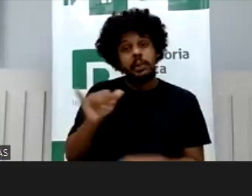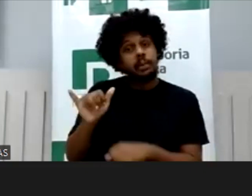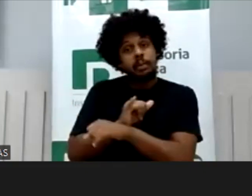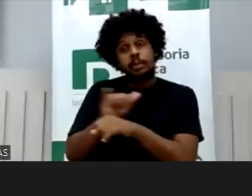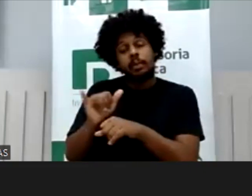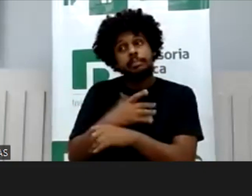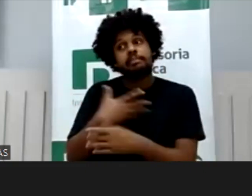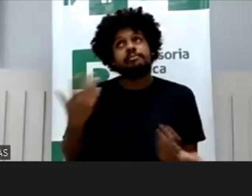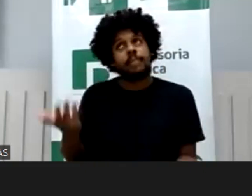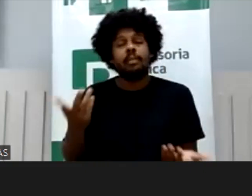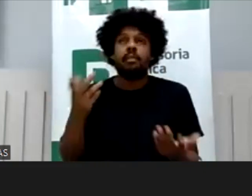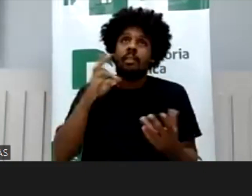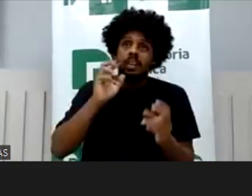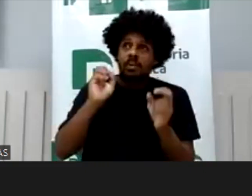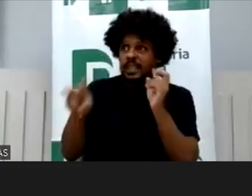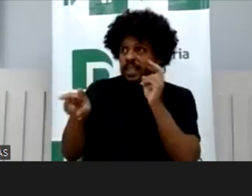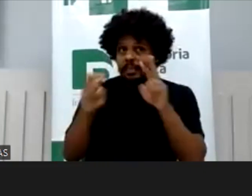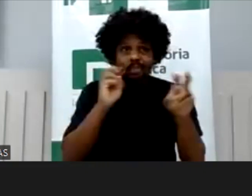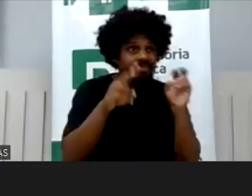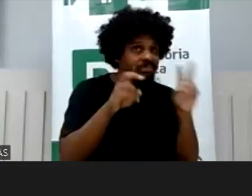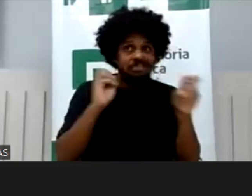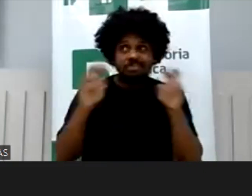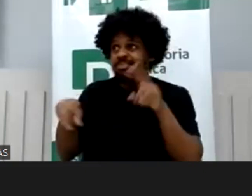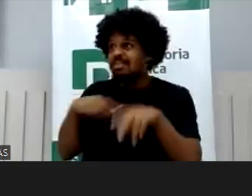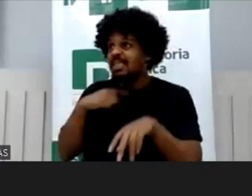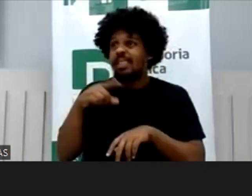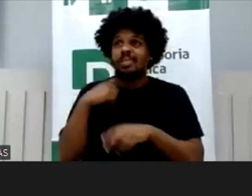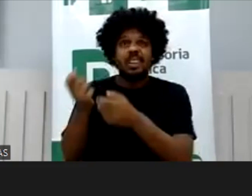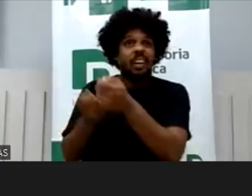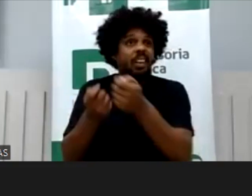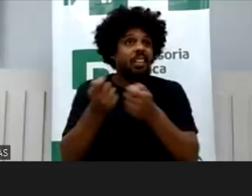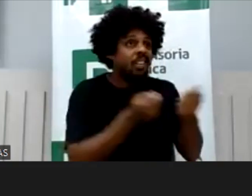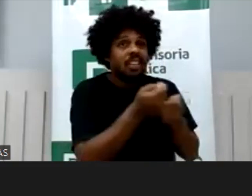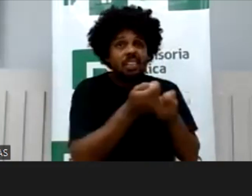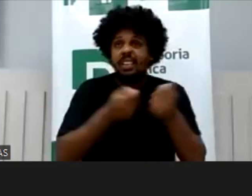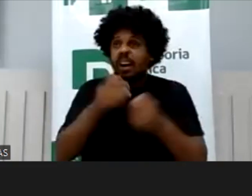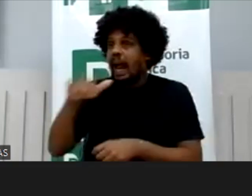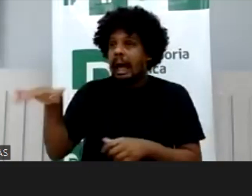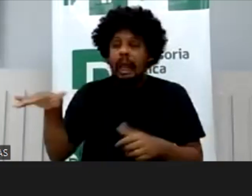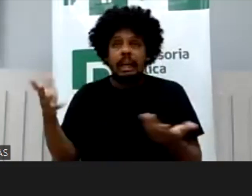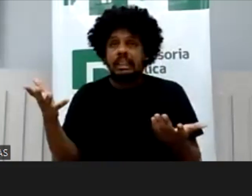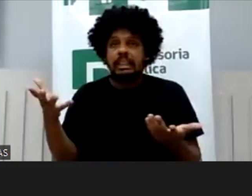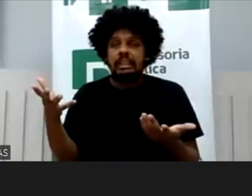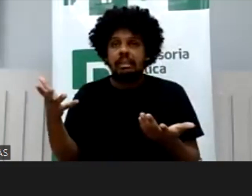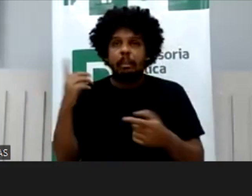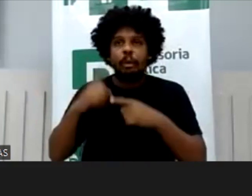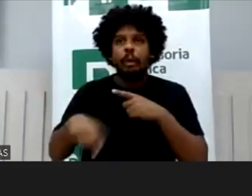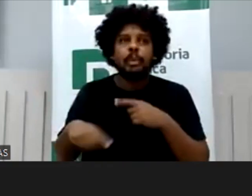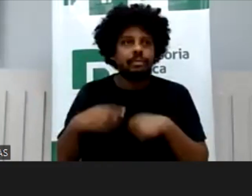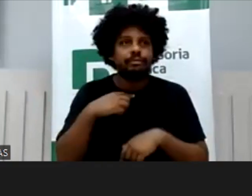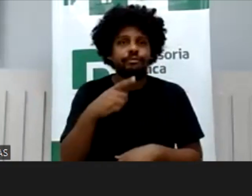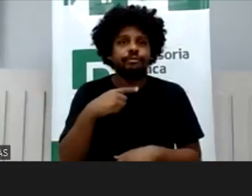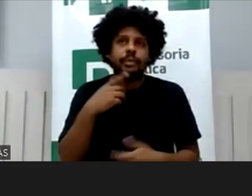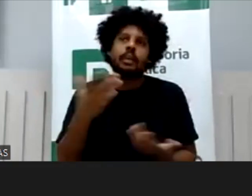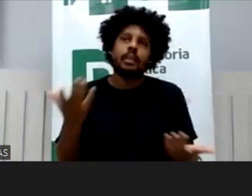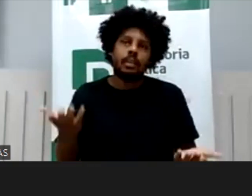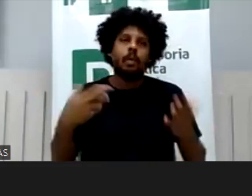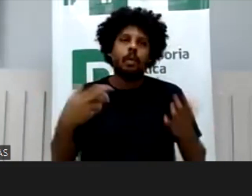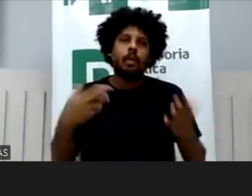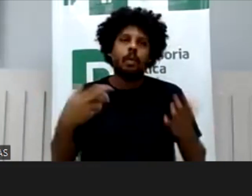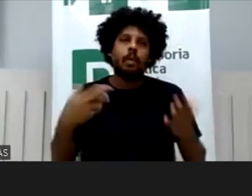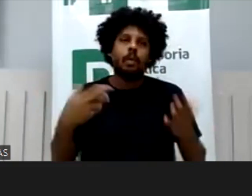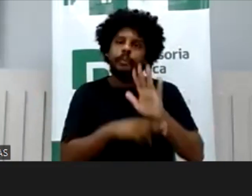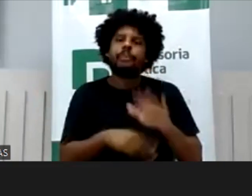poder dizer assim, já que está acontecendo e que a gente não vai ter como controlar totalmente, vamos regular a prática. Vamos estabelecer a coisa dos